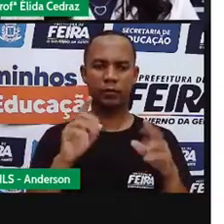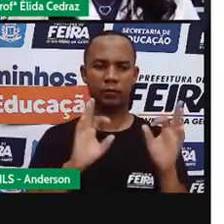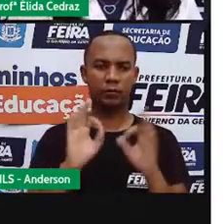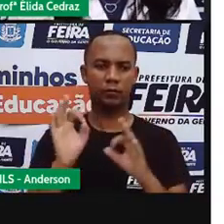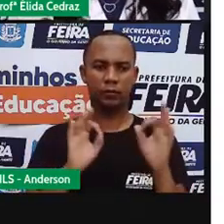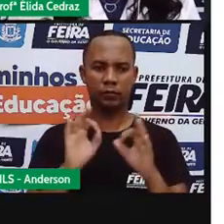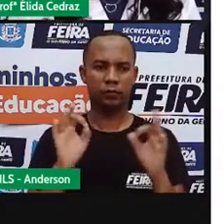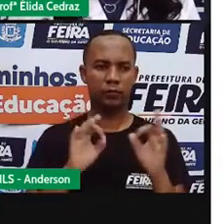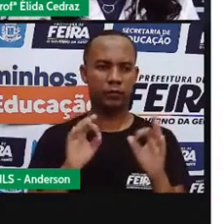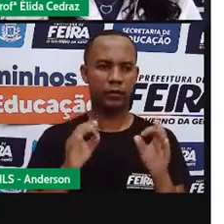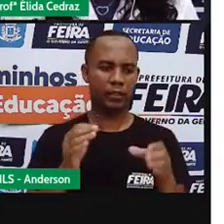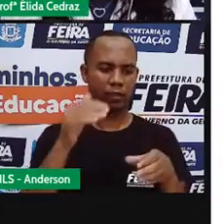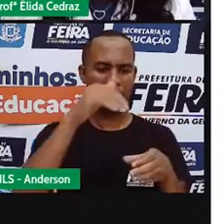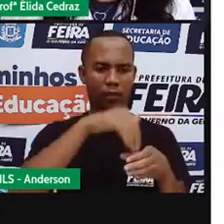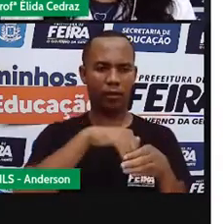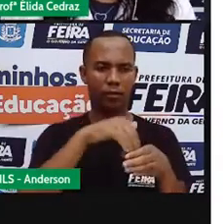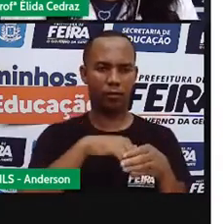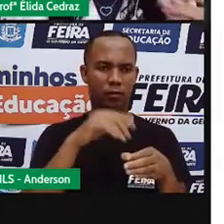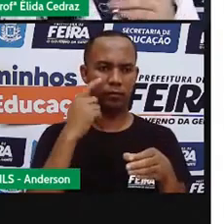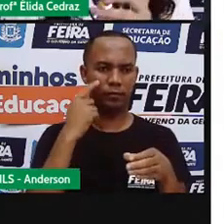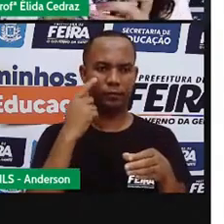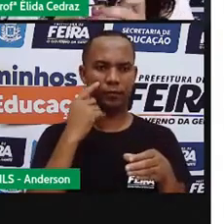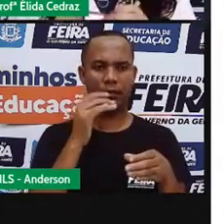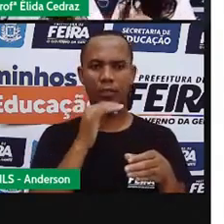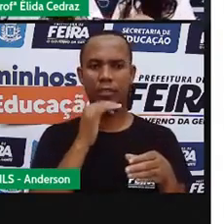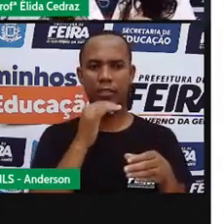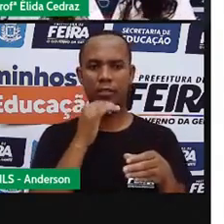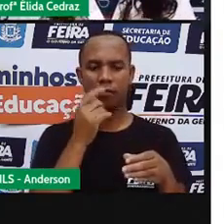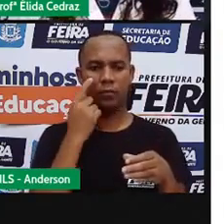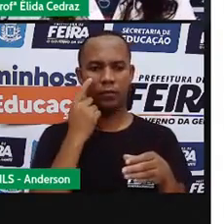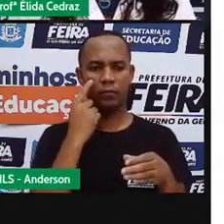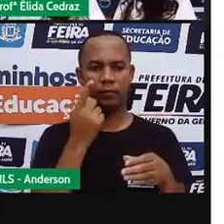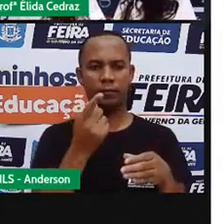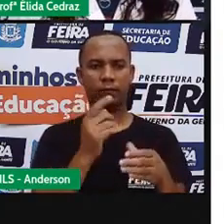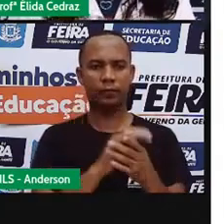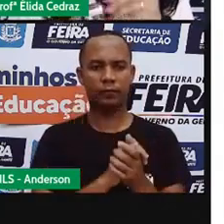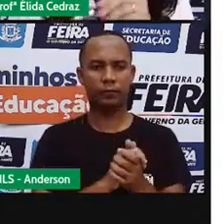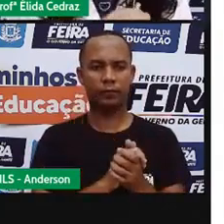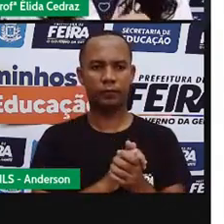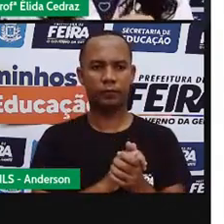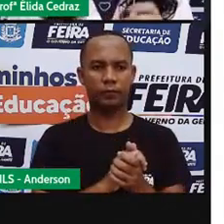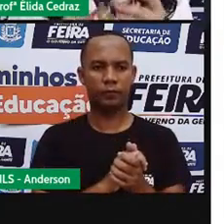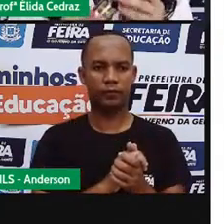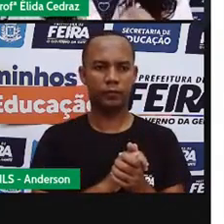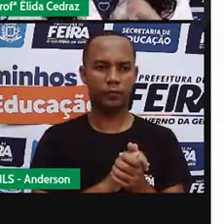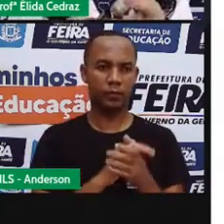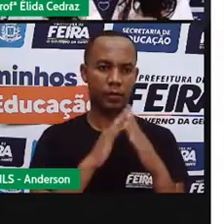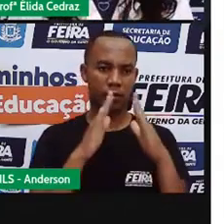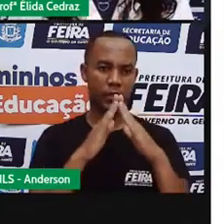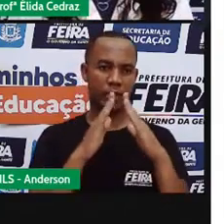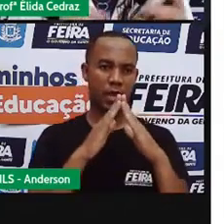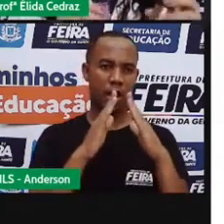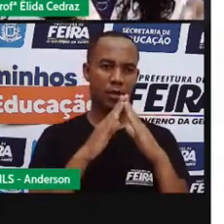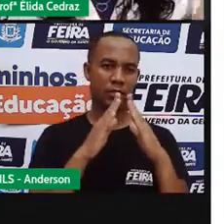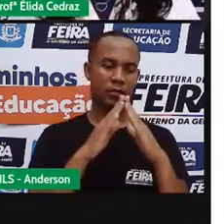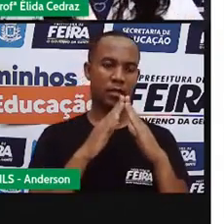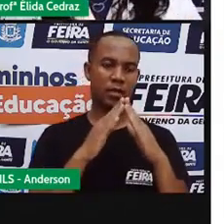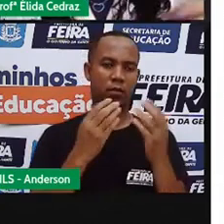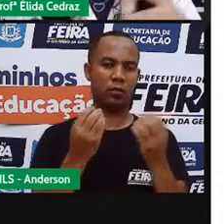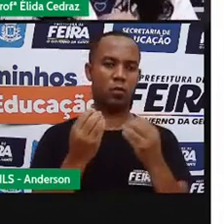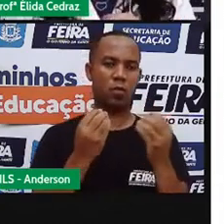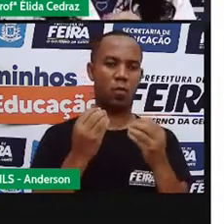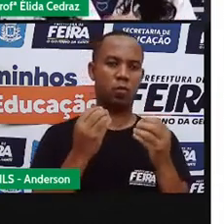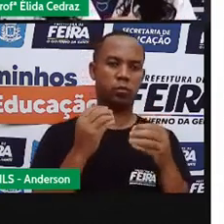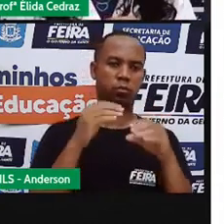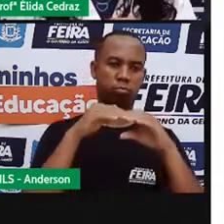líquidos que estão dentro deles. Por exemplo, aqui o casquinho de remédio da Pronto. Quando está em casa, ela fica dentro do